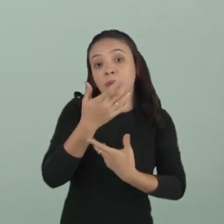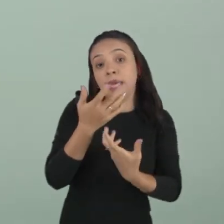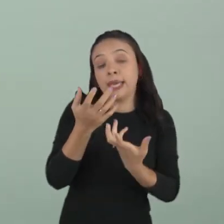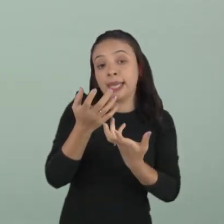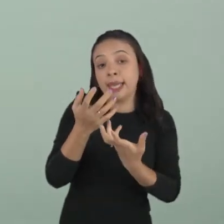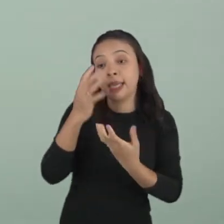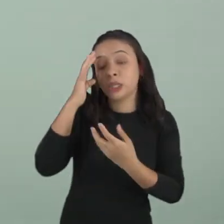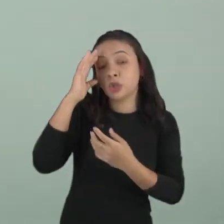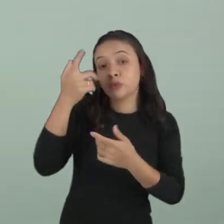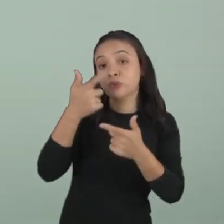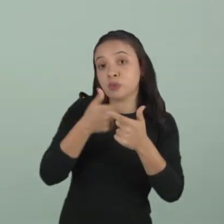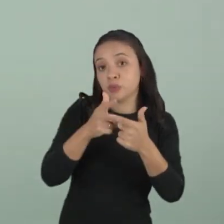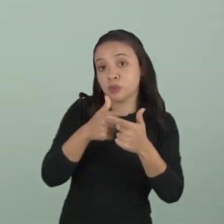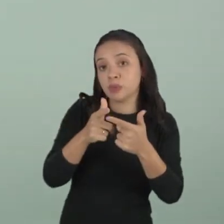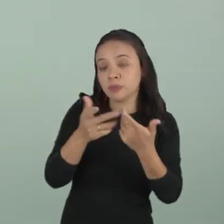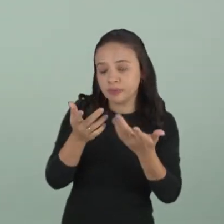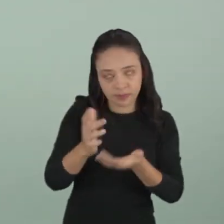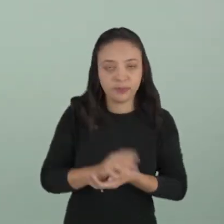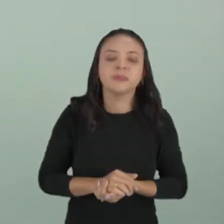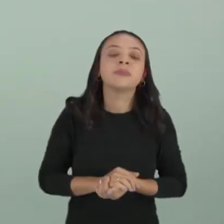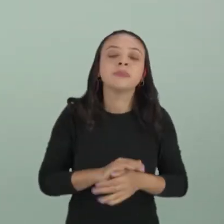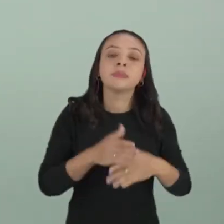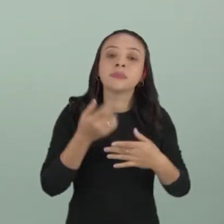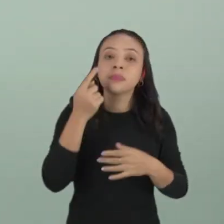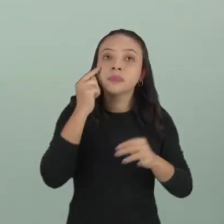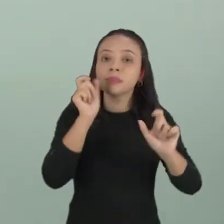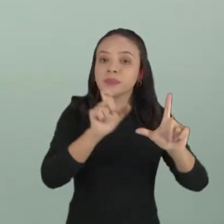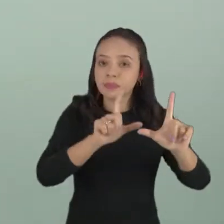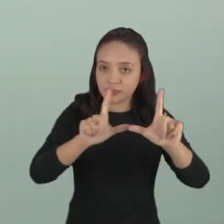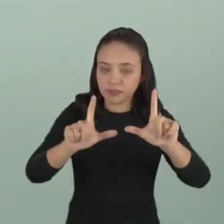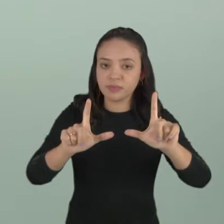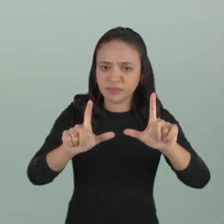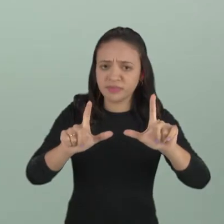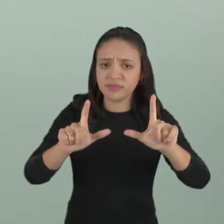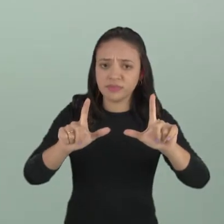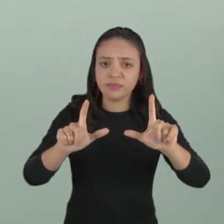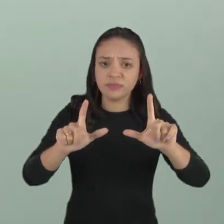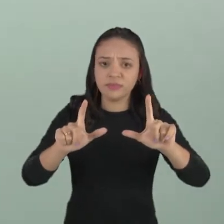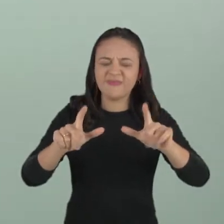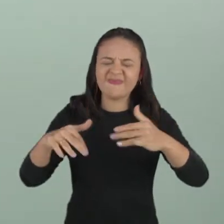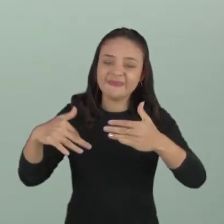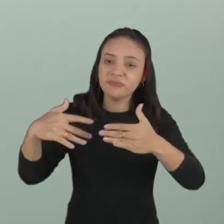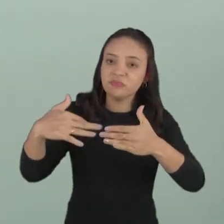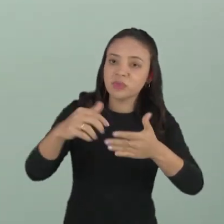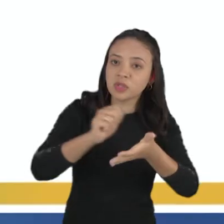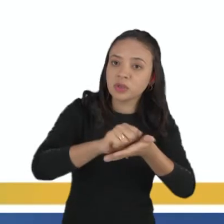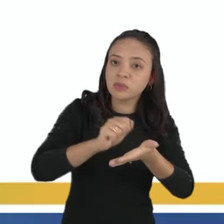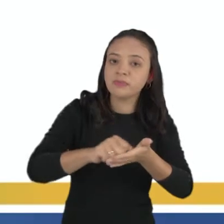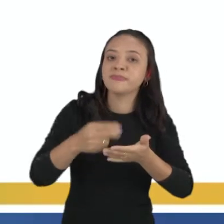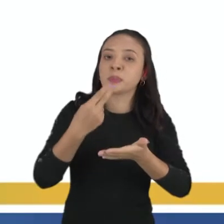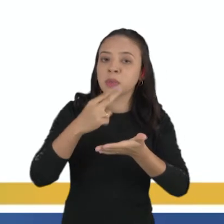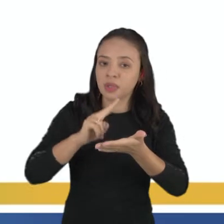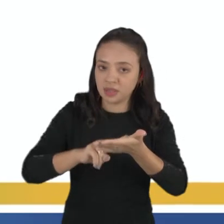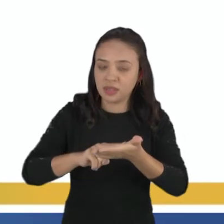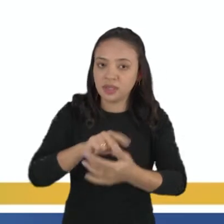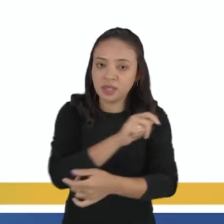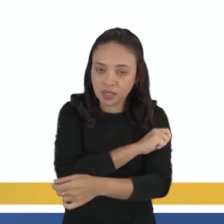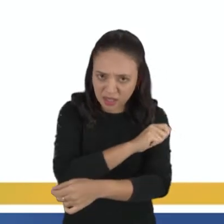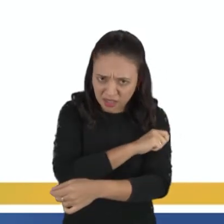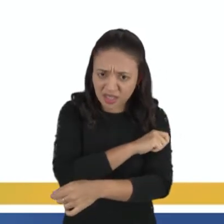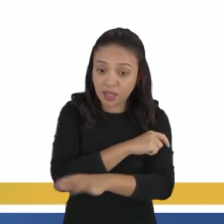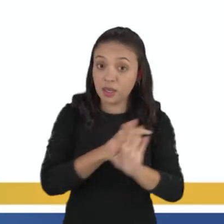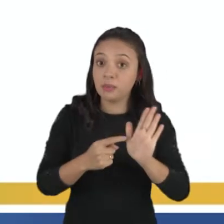problema. Aí observem no slide que ao longo da escrita da carta, a aluna